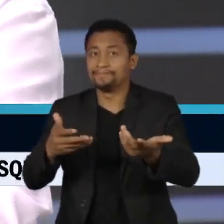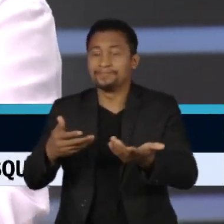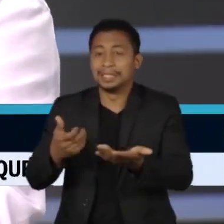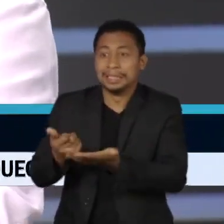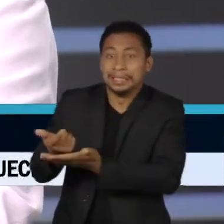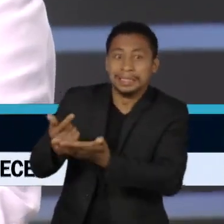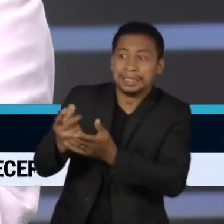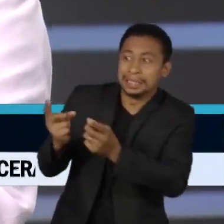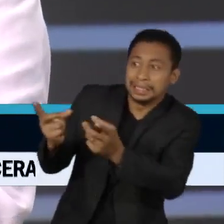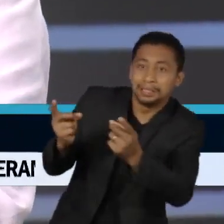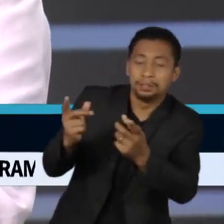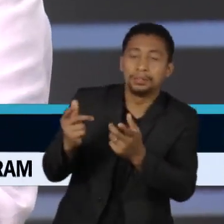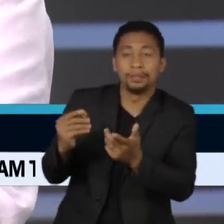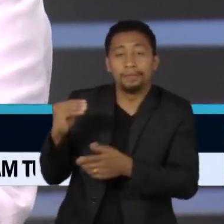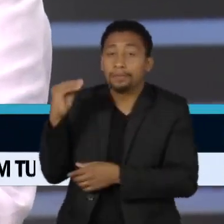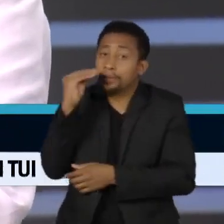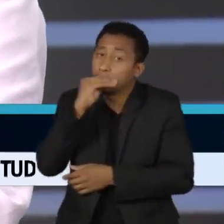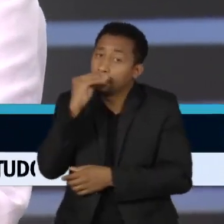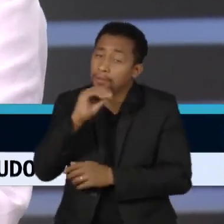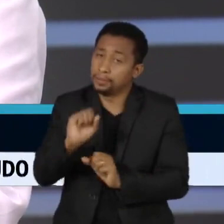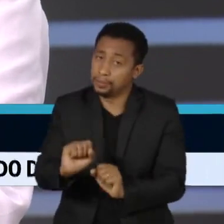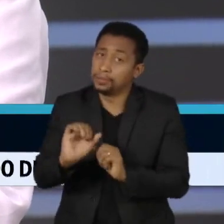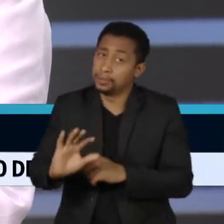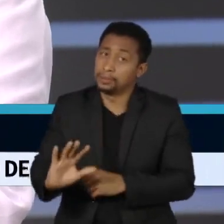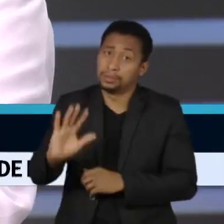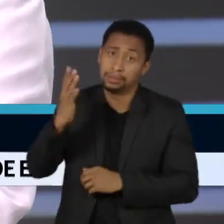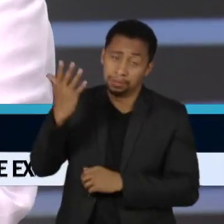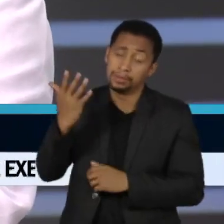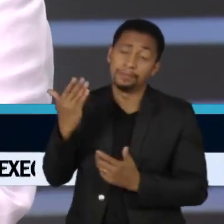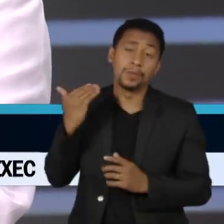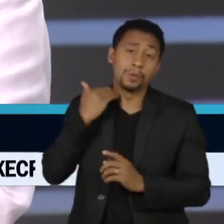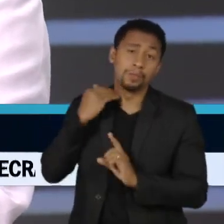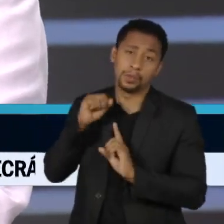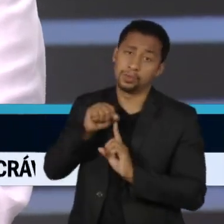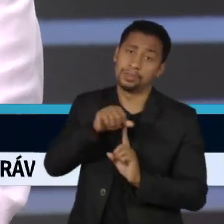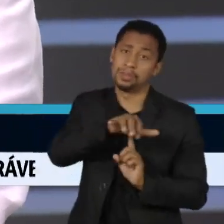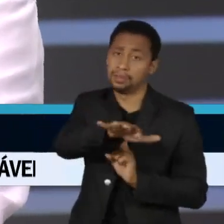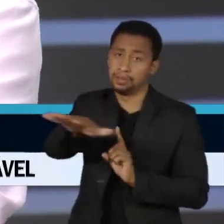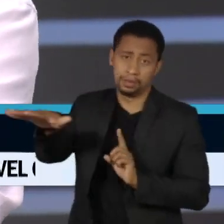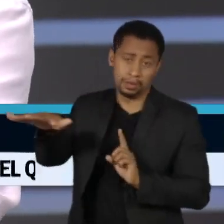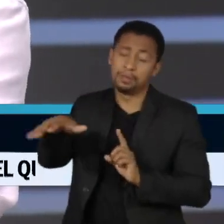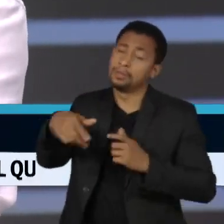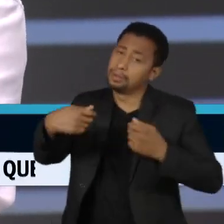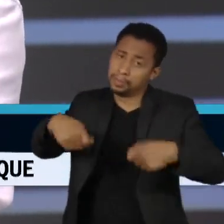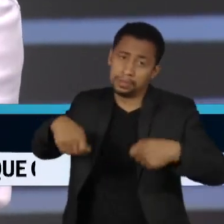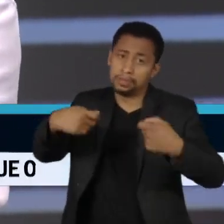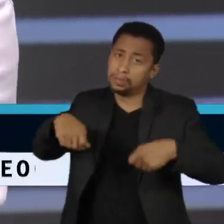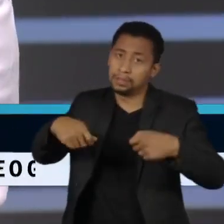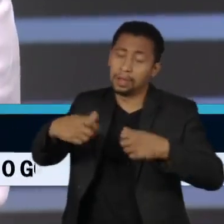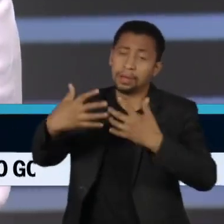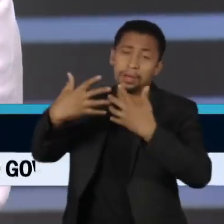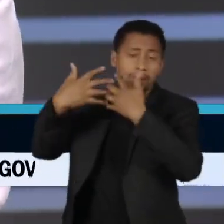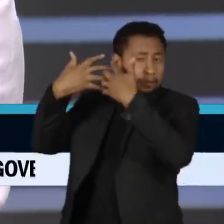levar o Banco Central a ter que levar de fato isso em consideração nas suas decisões sobre taxa de juros básica.